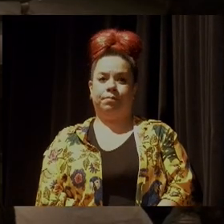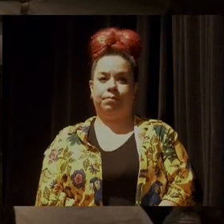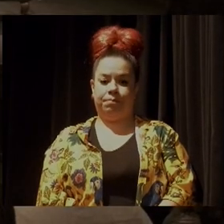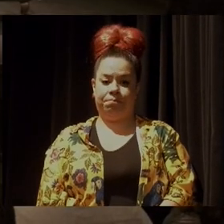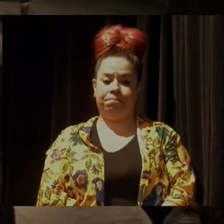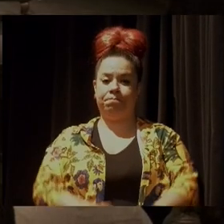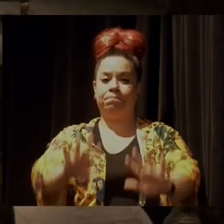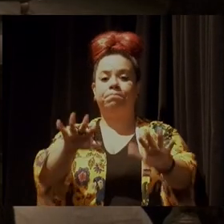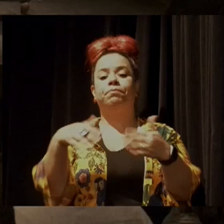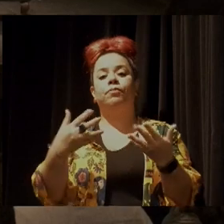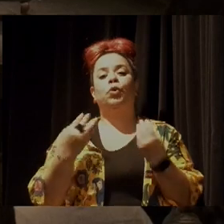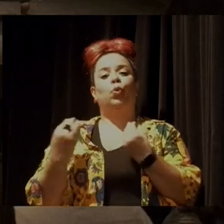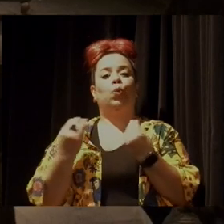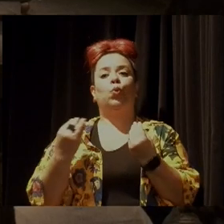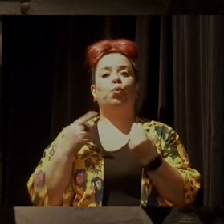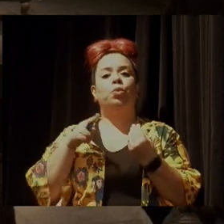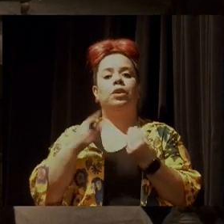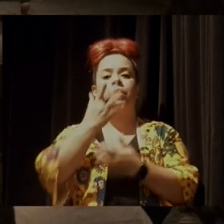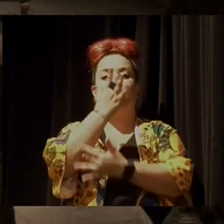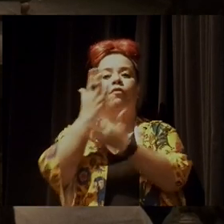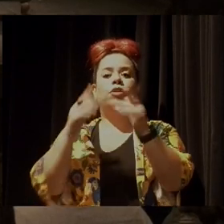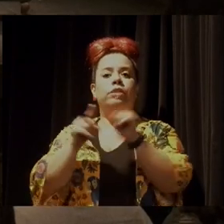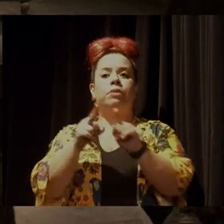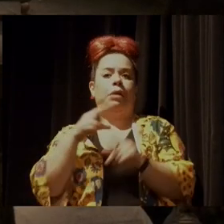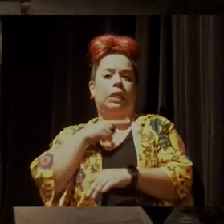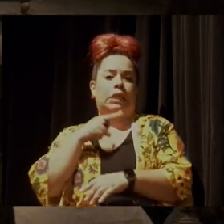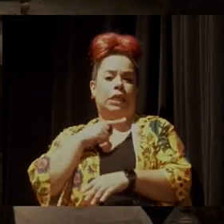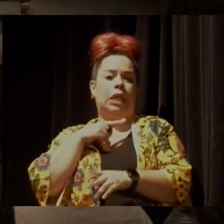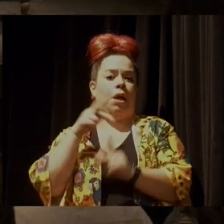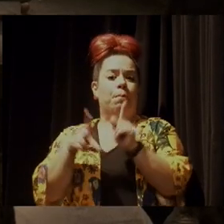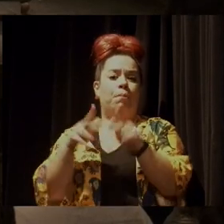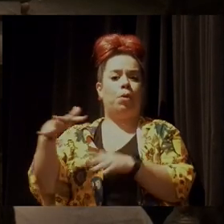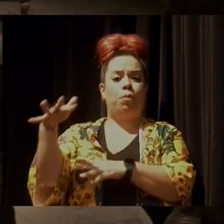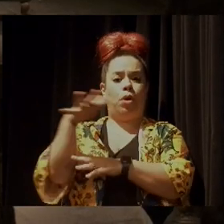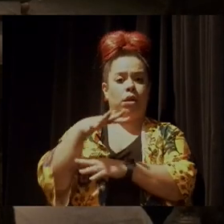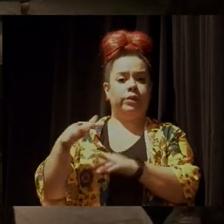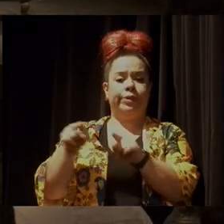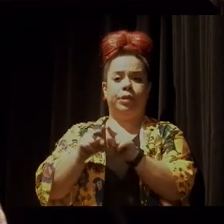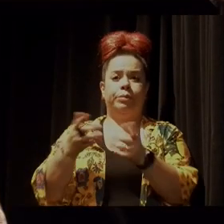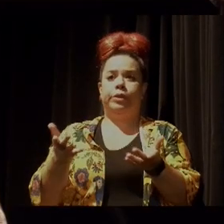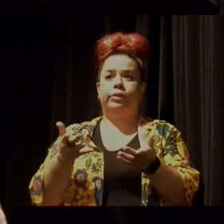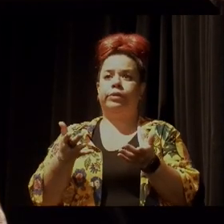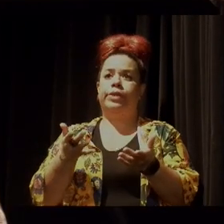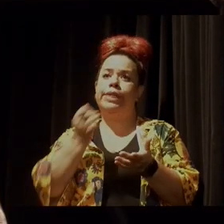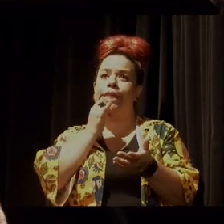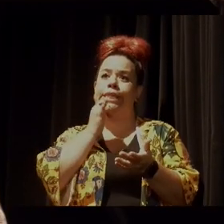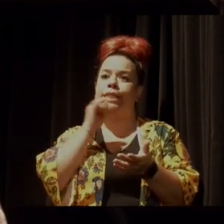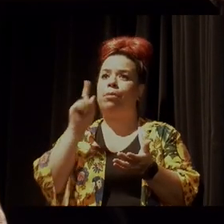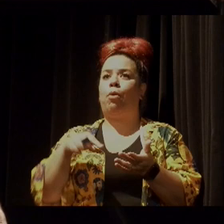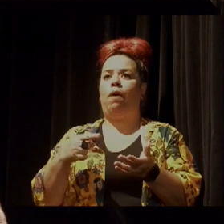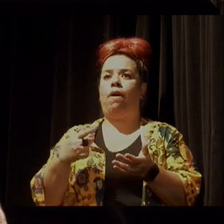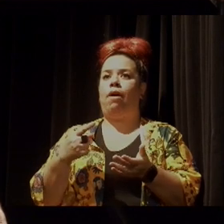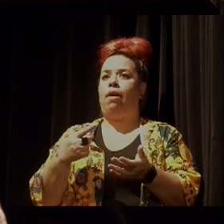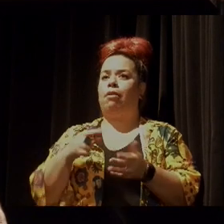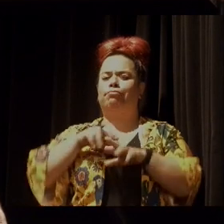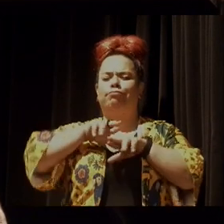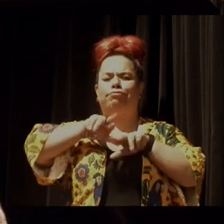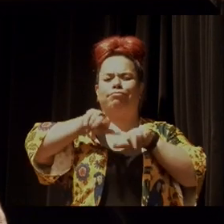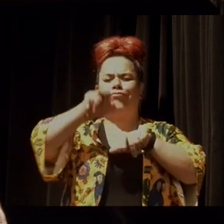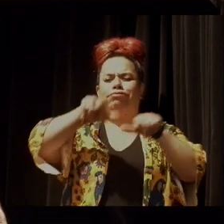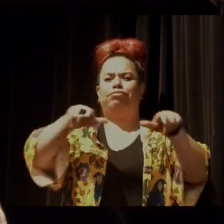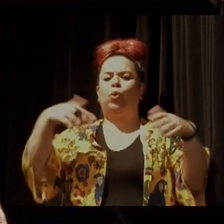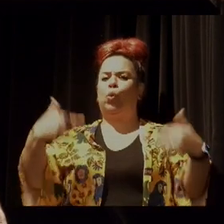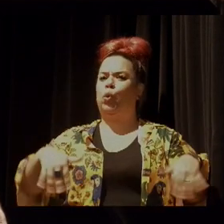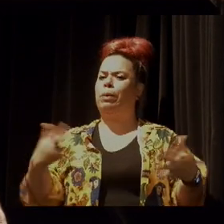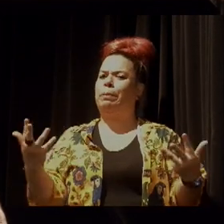Então, como que essa floresta tem uma população que é rica, que é diversa? Eu creio que a